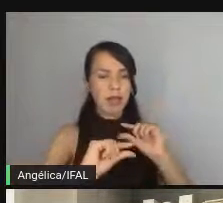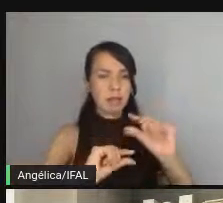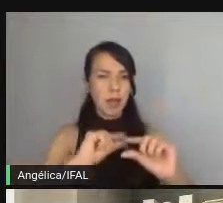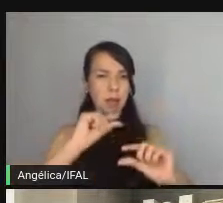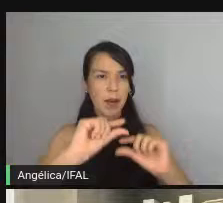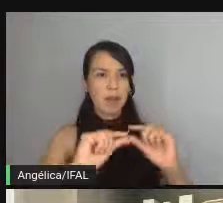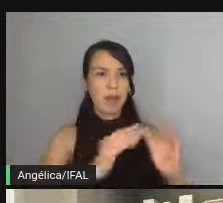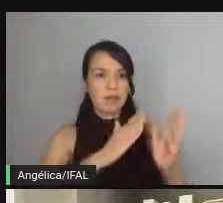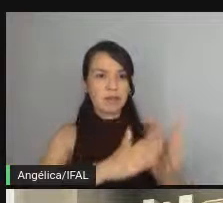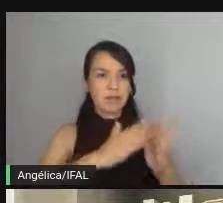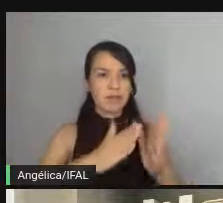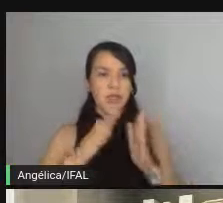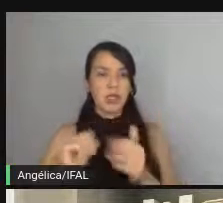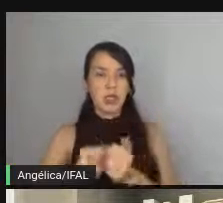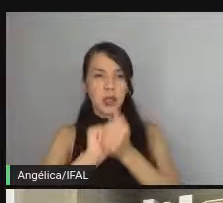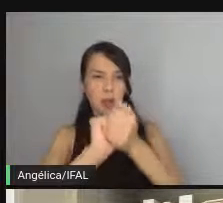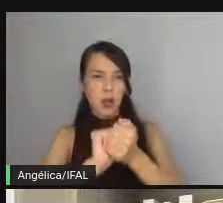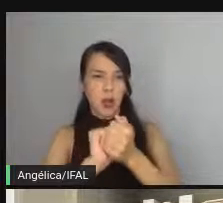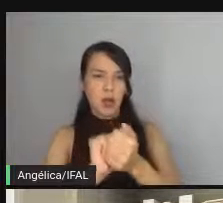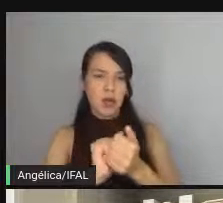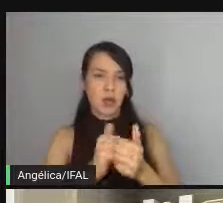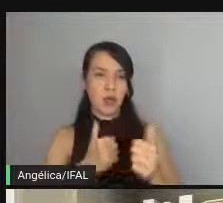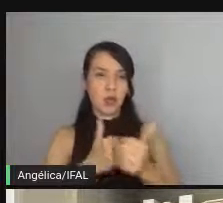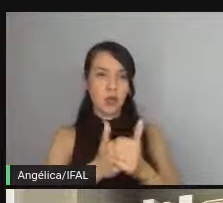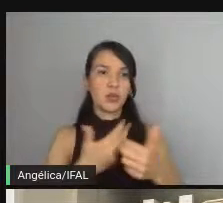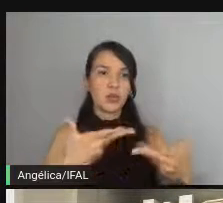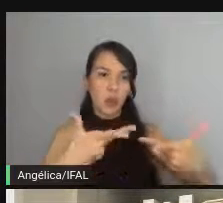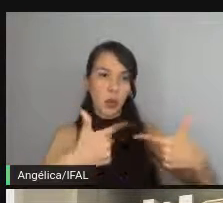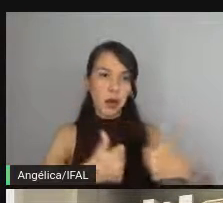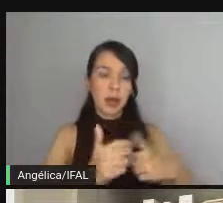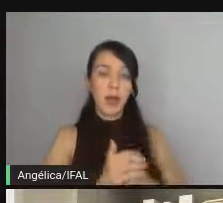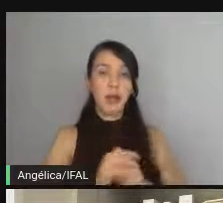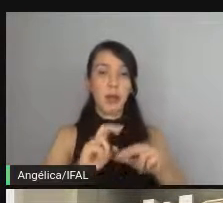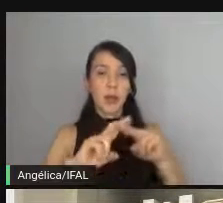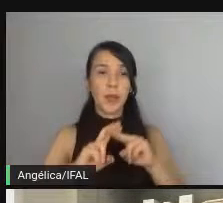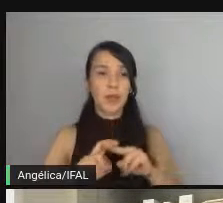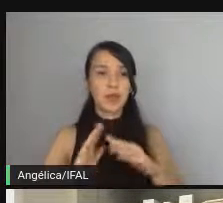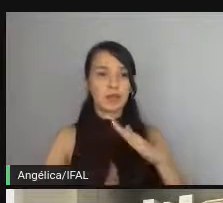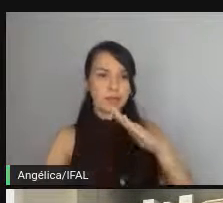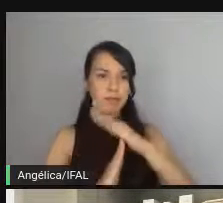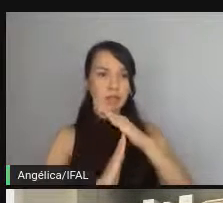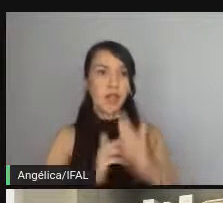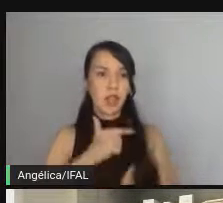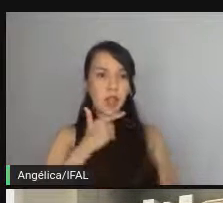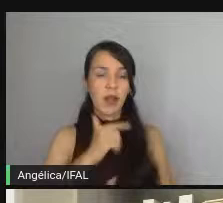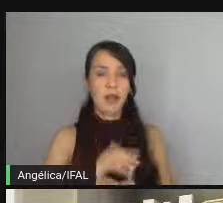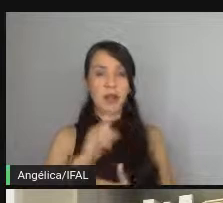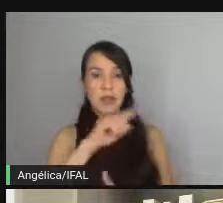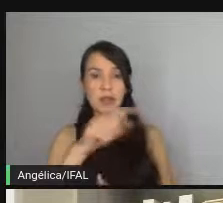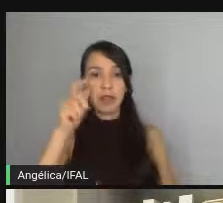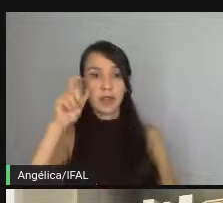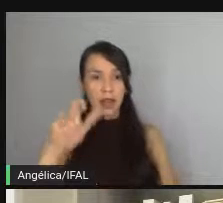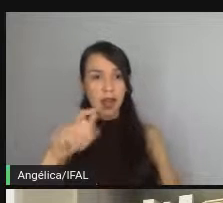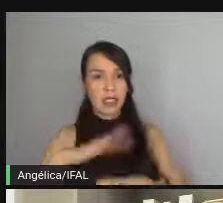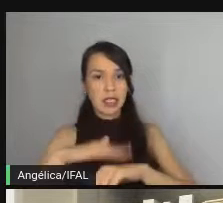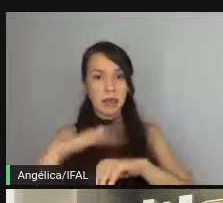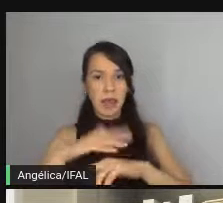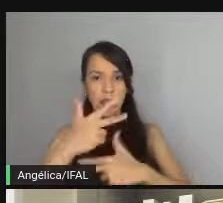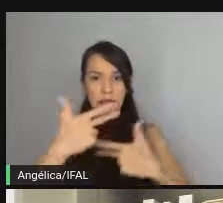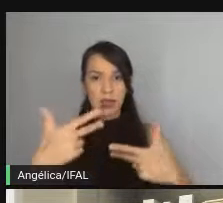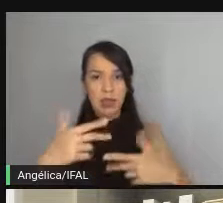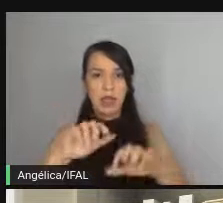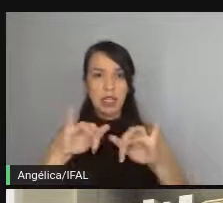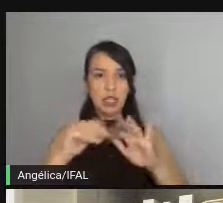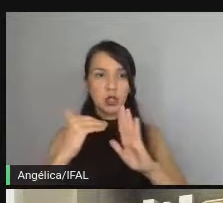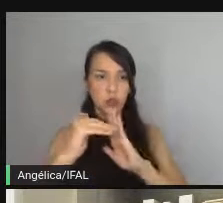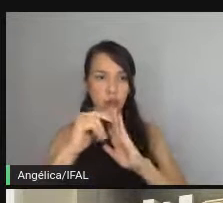sempre ter um acompanhamento com qualidade então por isso que as vagas são limitadas então se você tiver interesse em saber mais digita